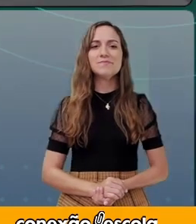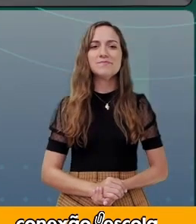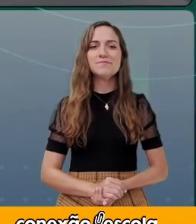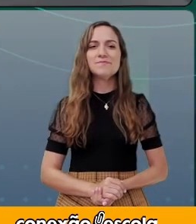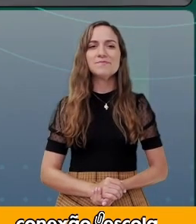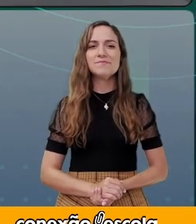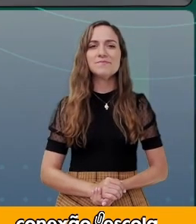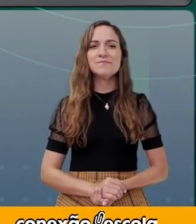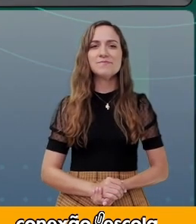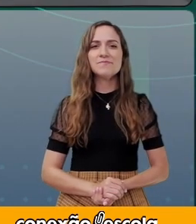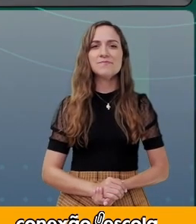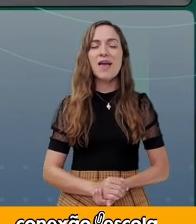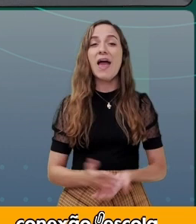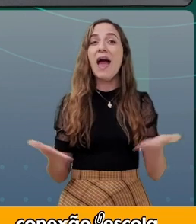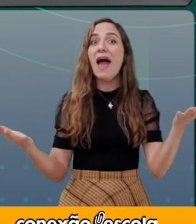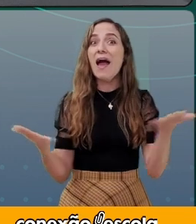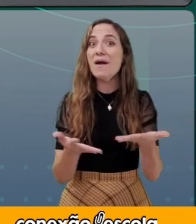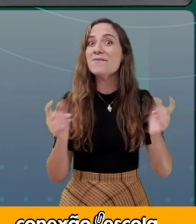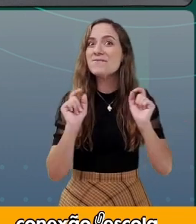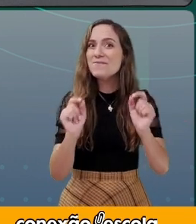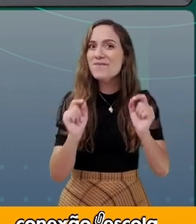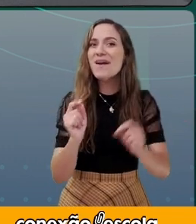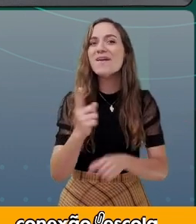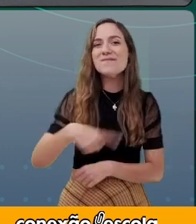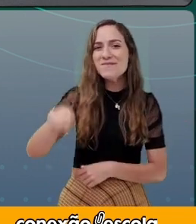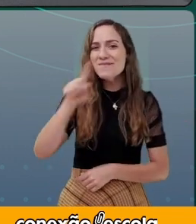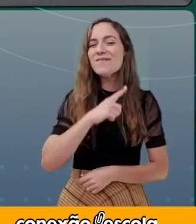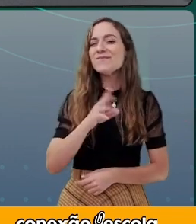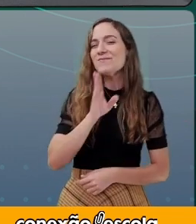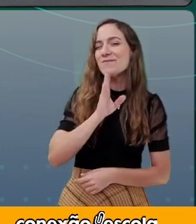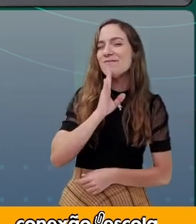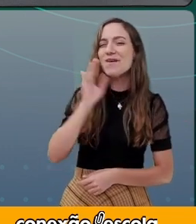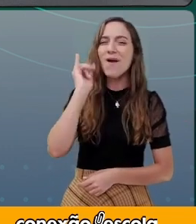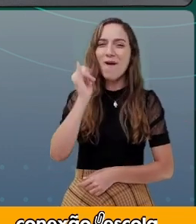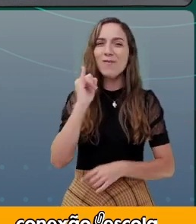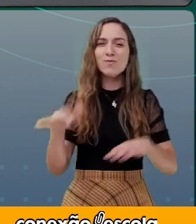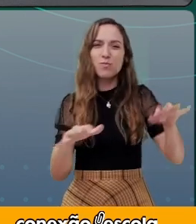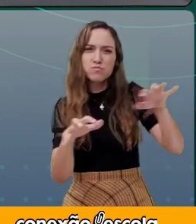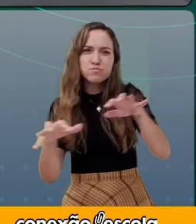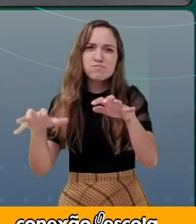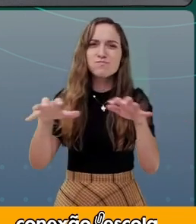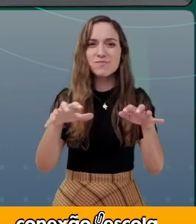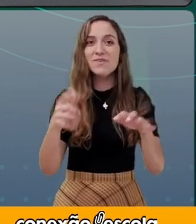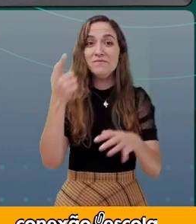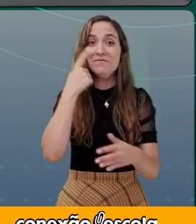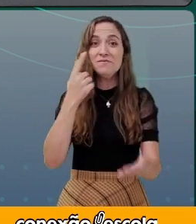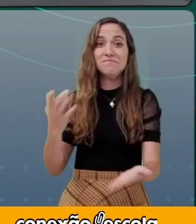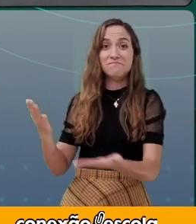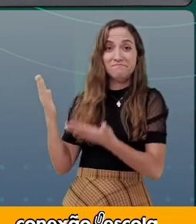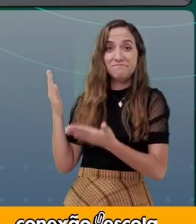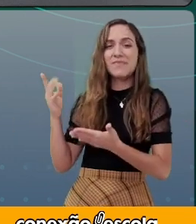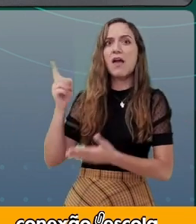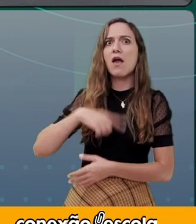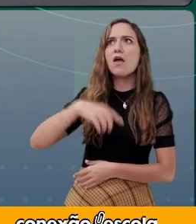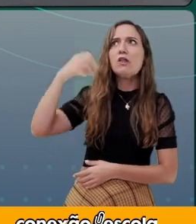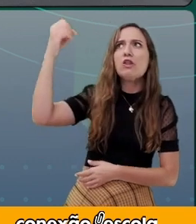Que tal agora conhecer um conto de assombração? A luz